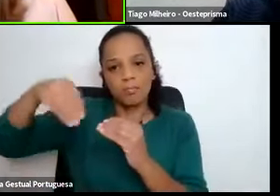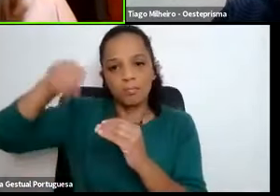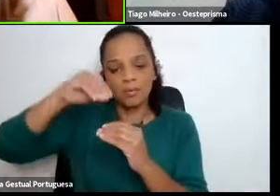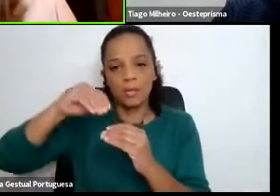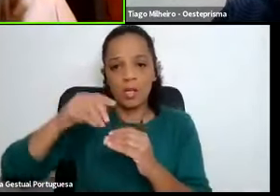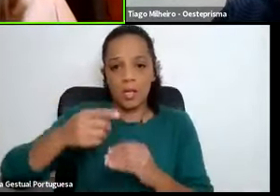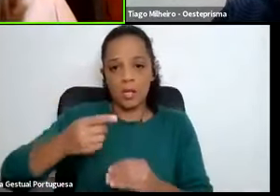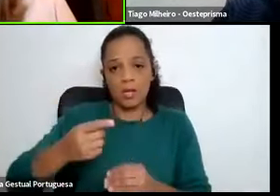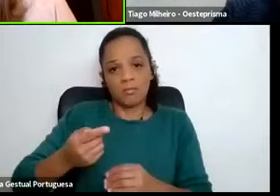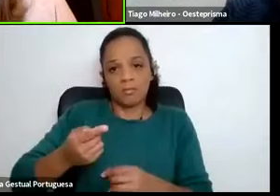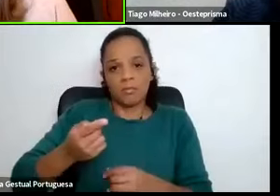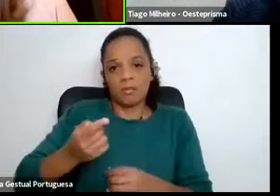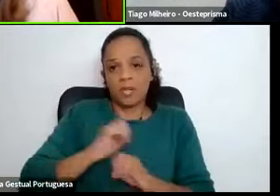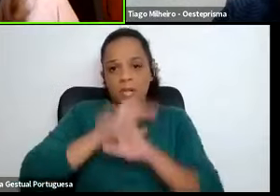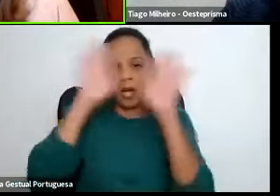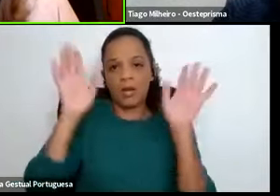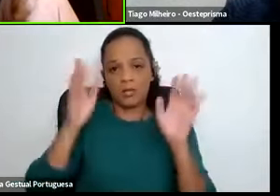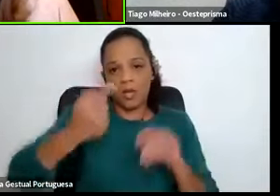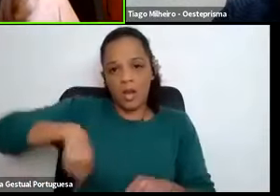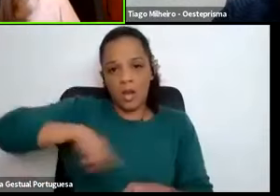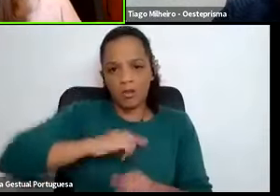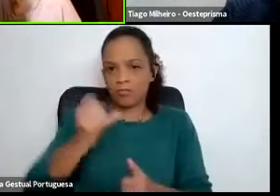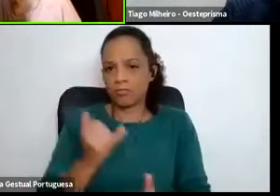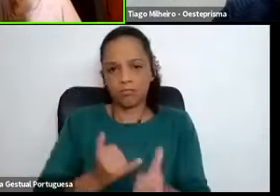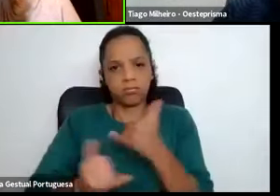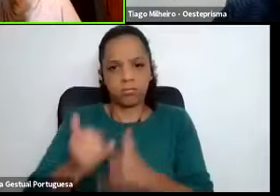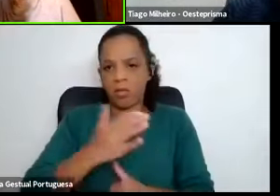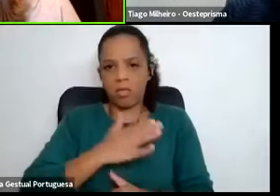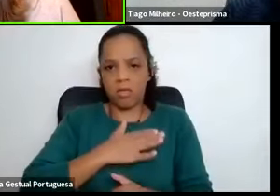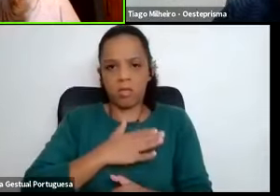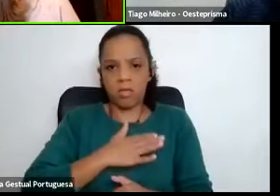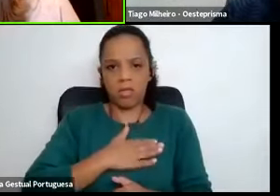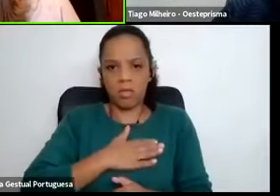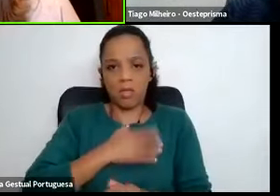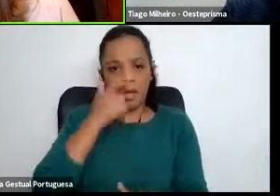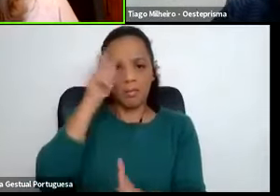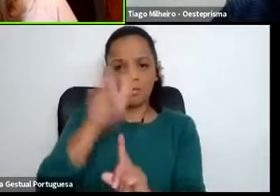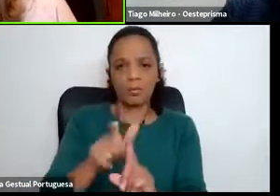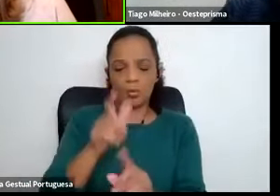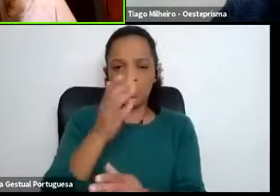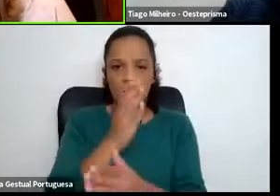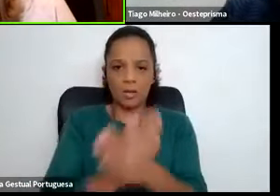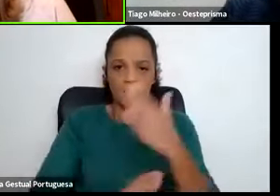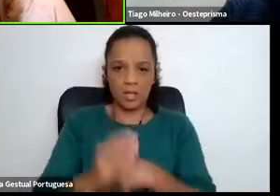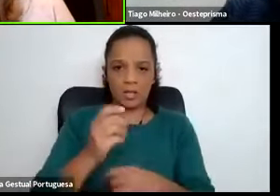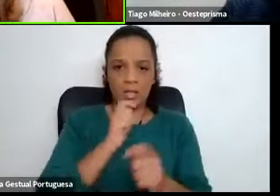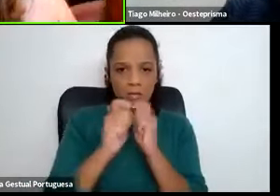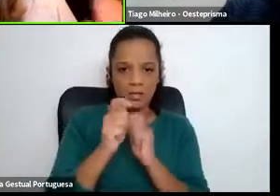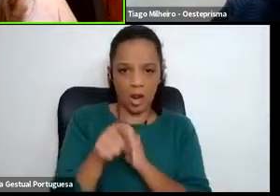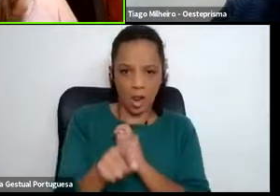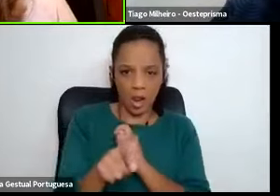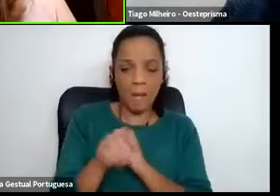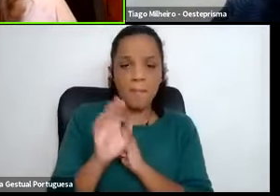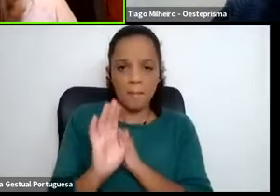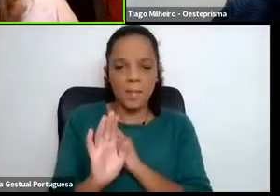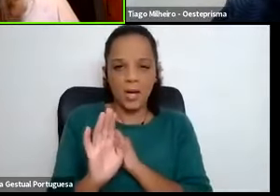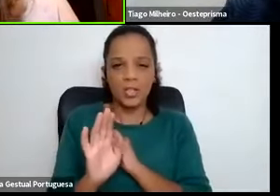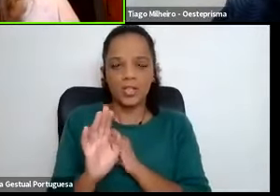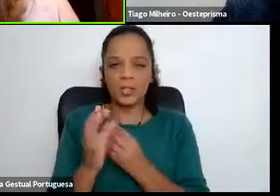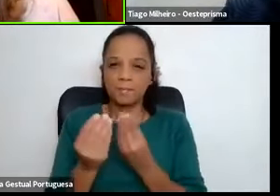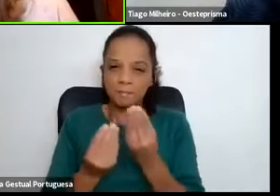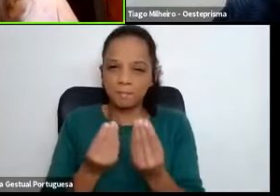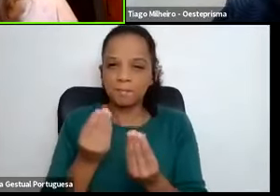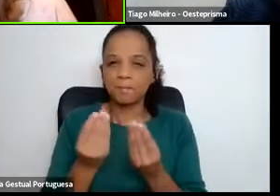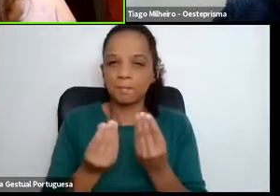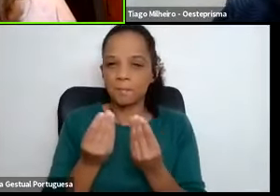substituir, claro, à pessoa com deficiência que está a realizar a entrevista, mas ter ali